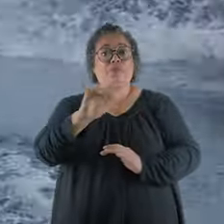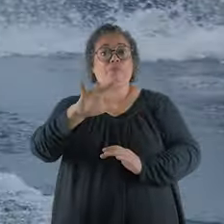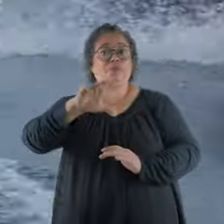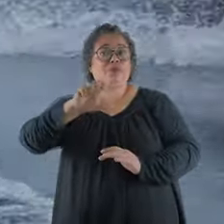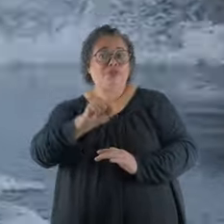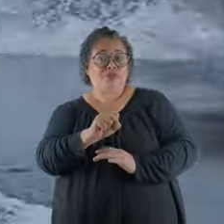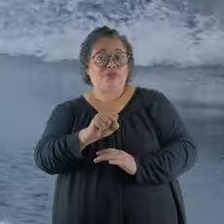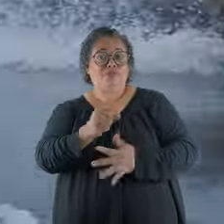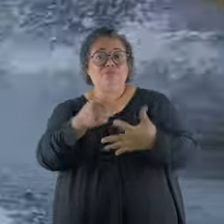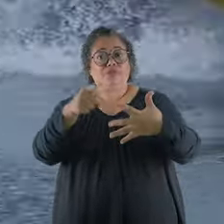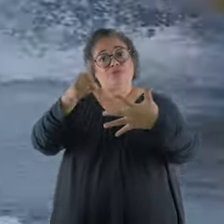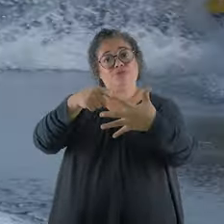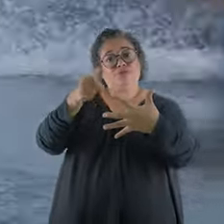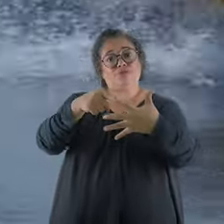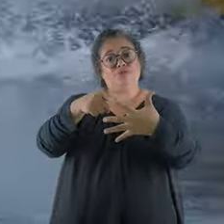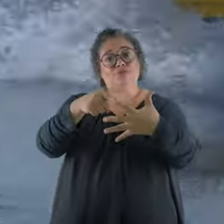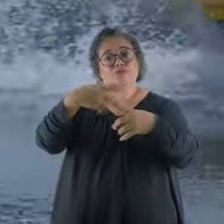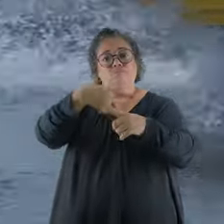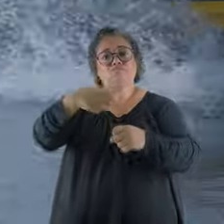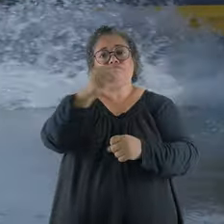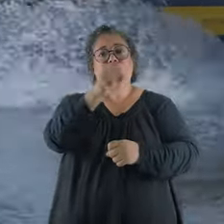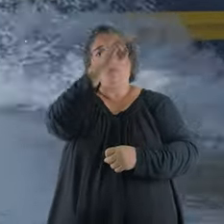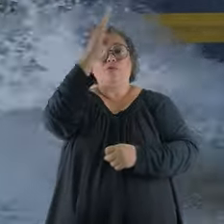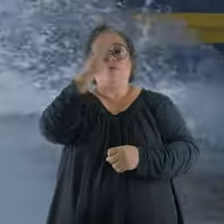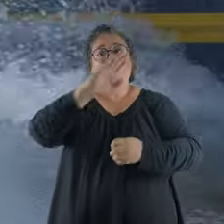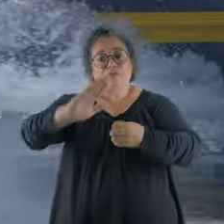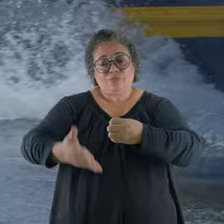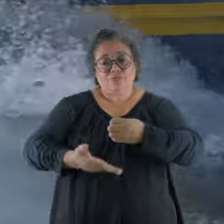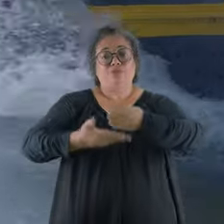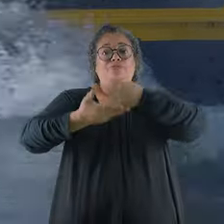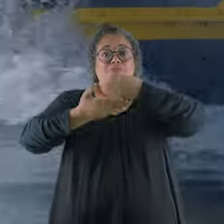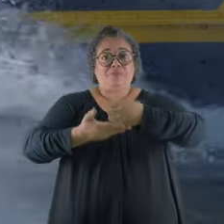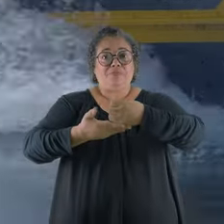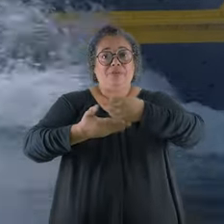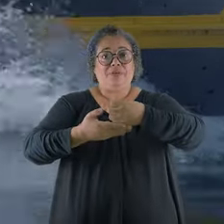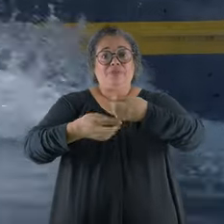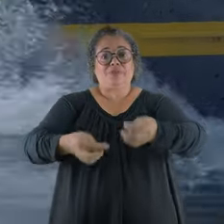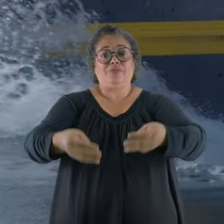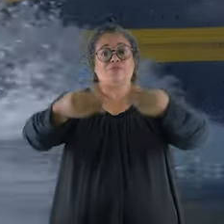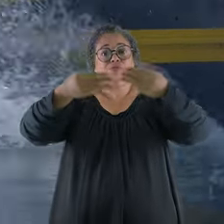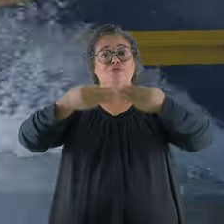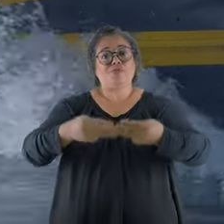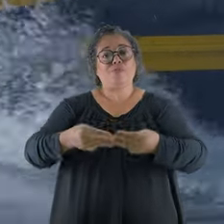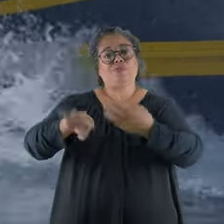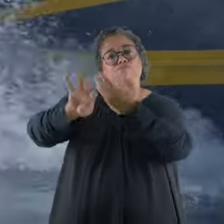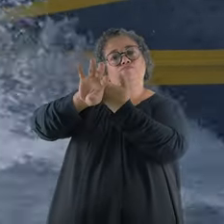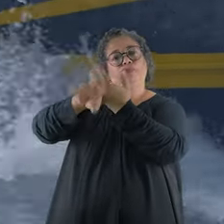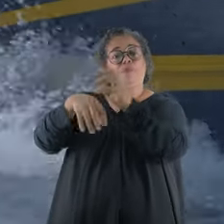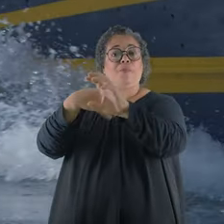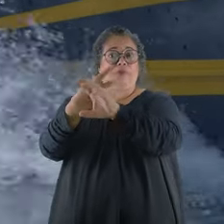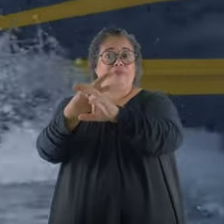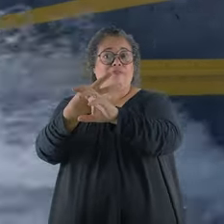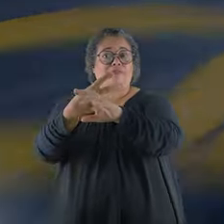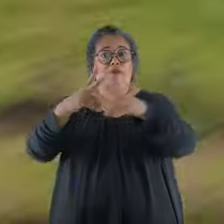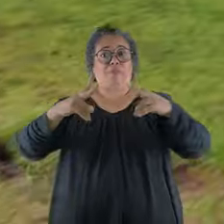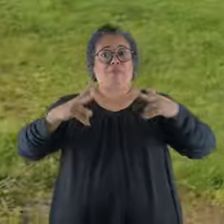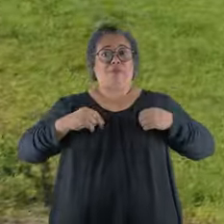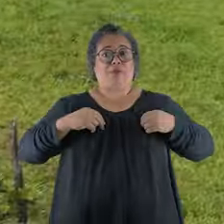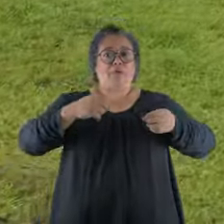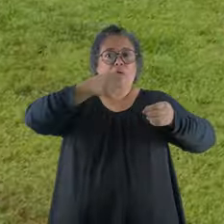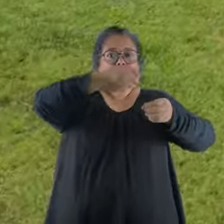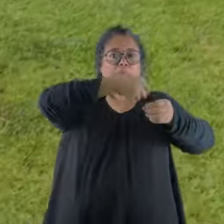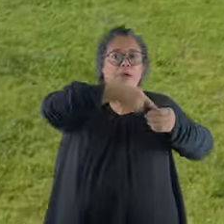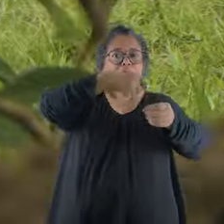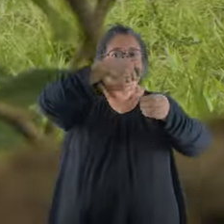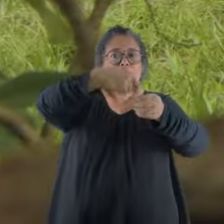É o programa Buriti, que ficou em segundo lugar em um prêmio nacional de sustentabilidade do Ministério do Meio Ambiente. Um